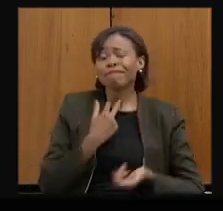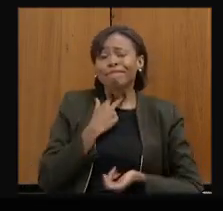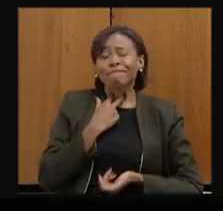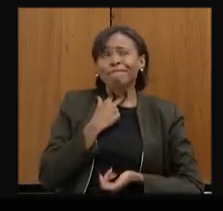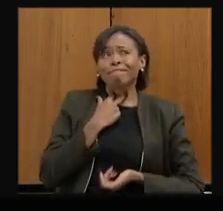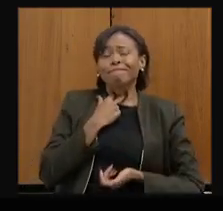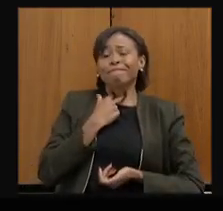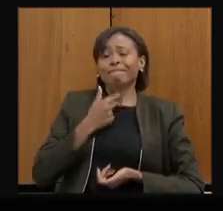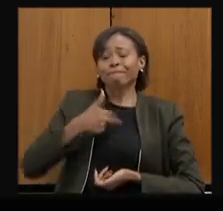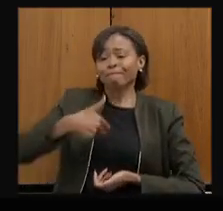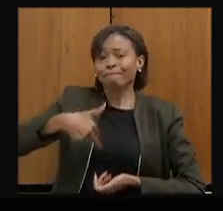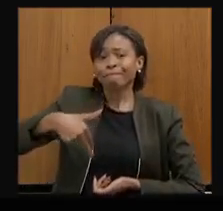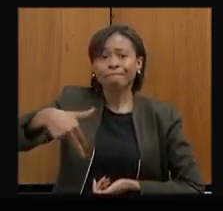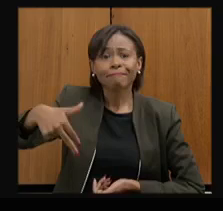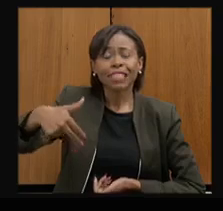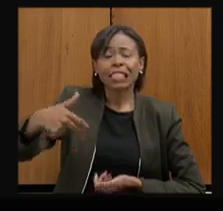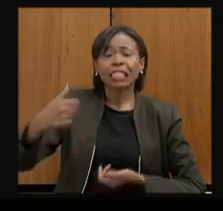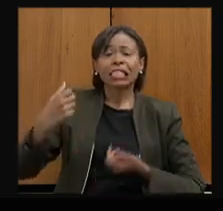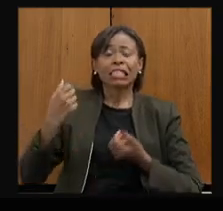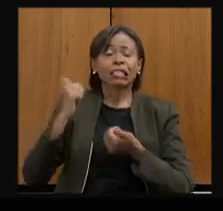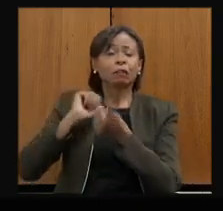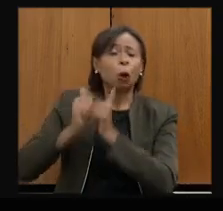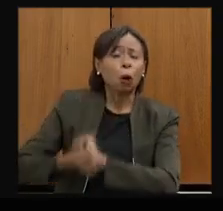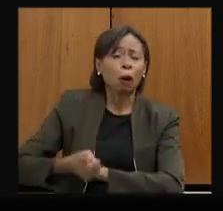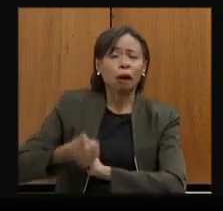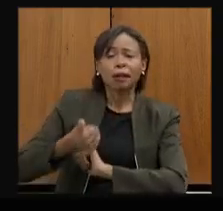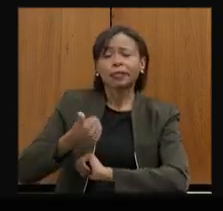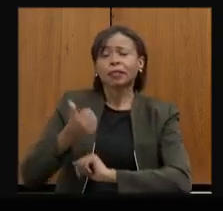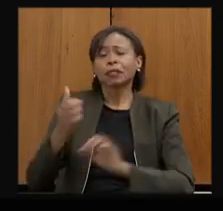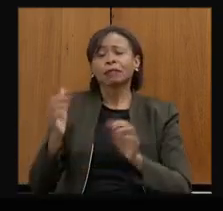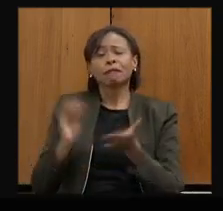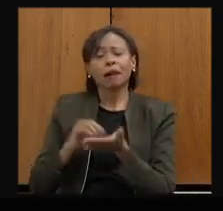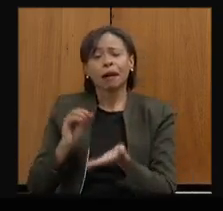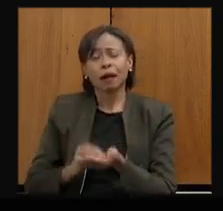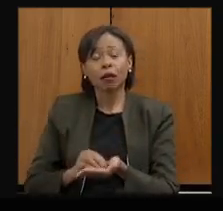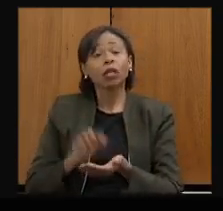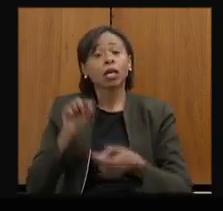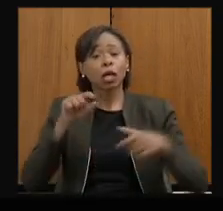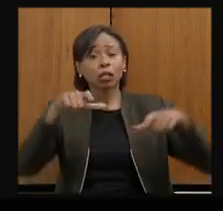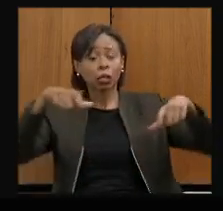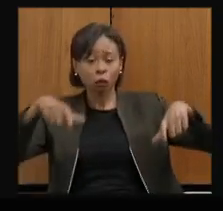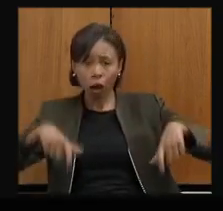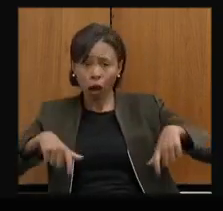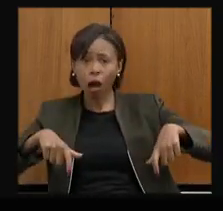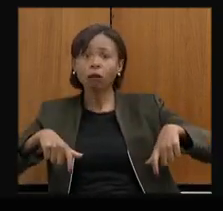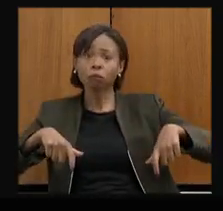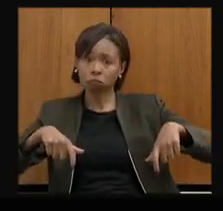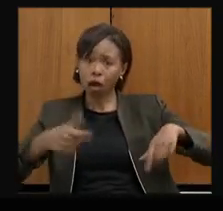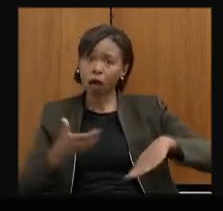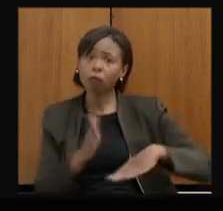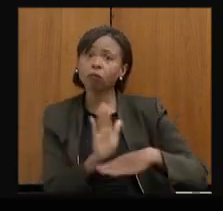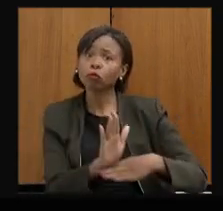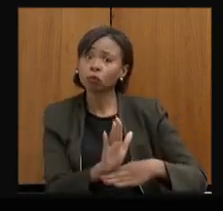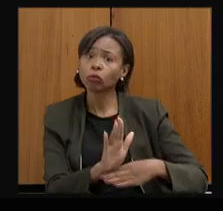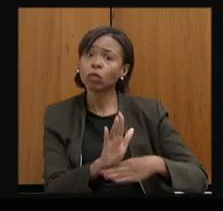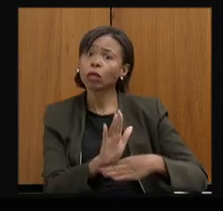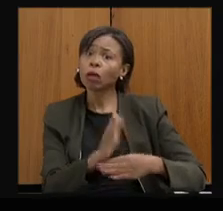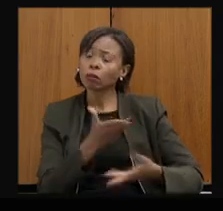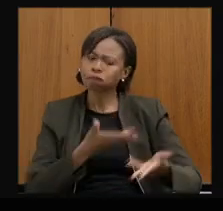prática de esporte. E essas quadras, elas são compartilhadas com as comunidades,